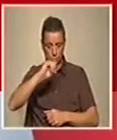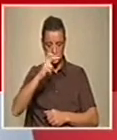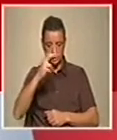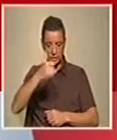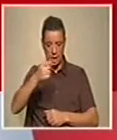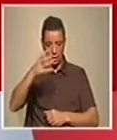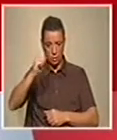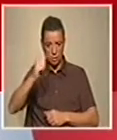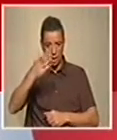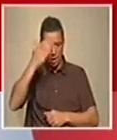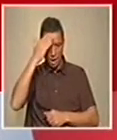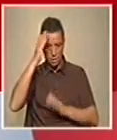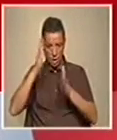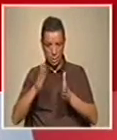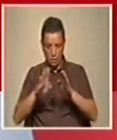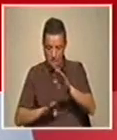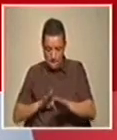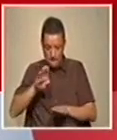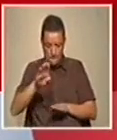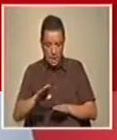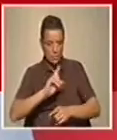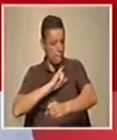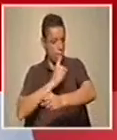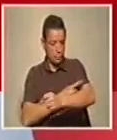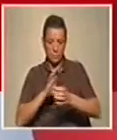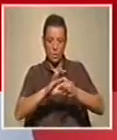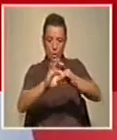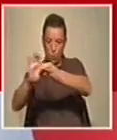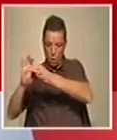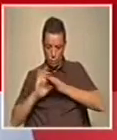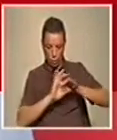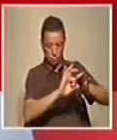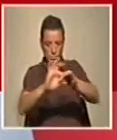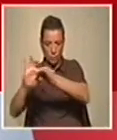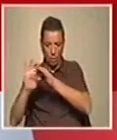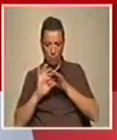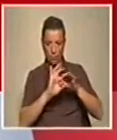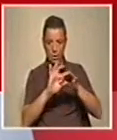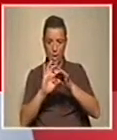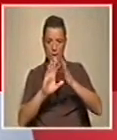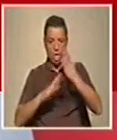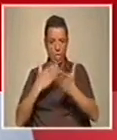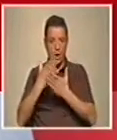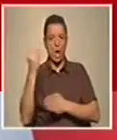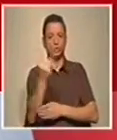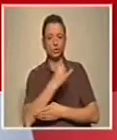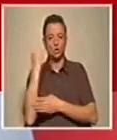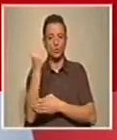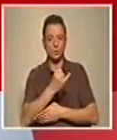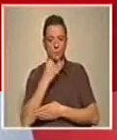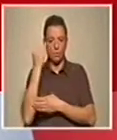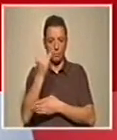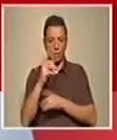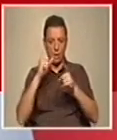Pareceu-lhes que era o momento de dar um passo, de fortalecer esta colaboração, dar-lhe um enquadramento institucional, um